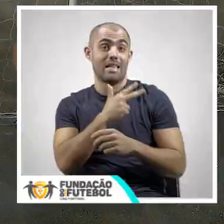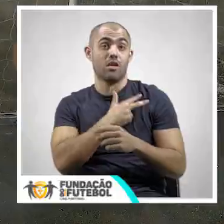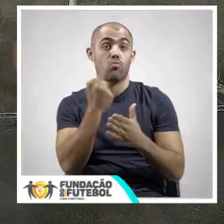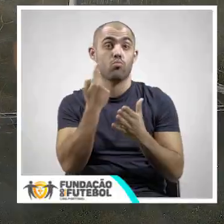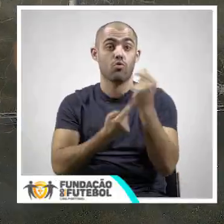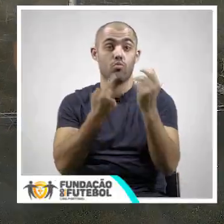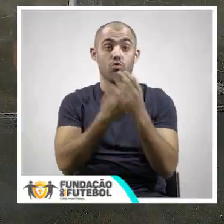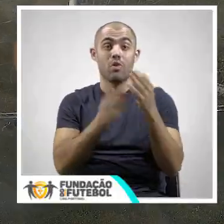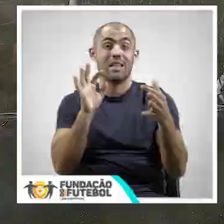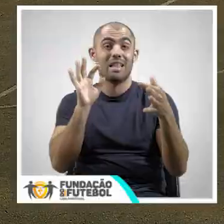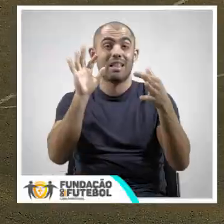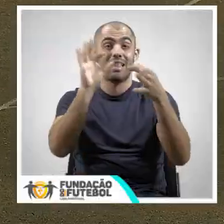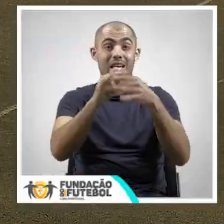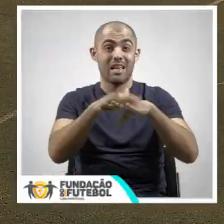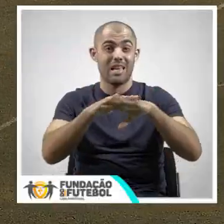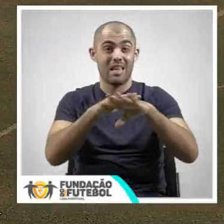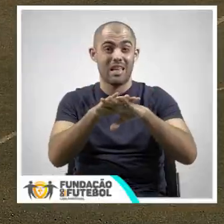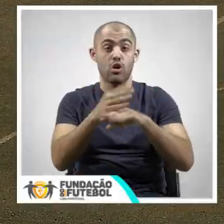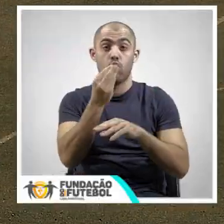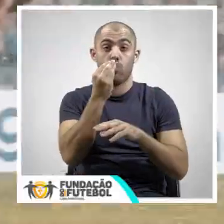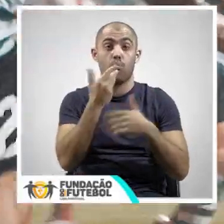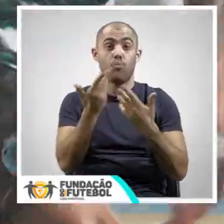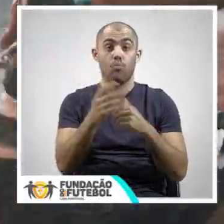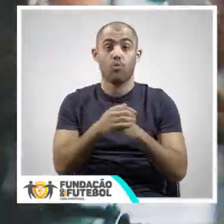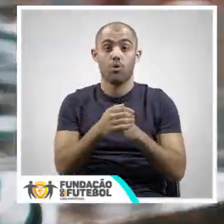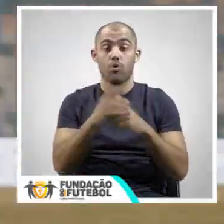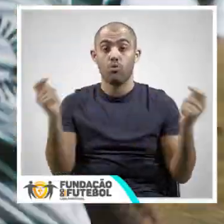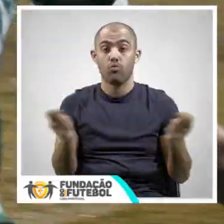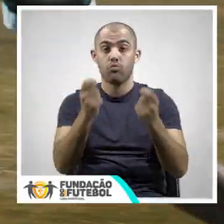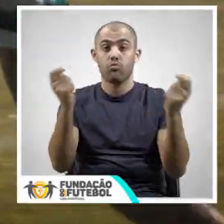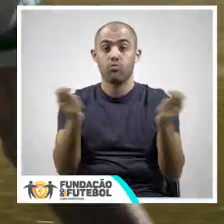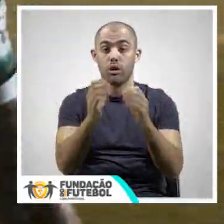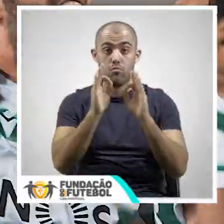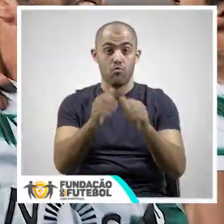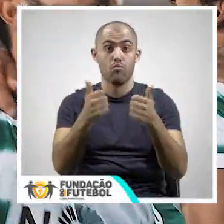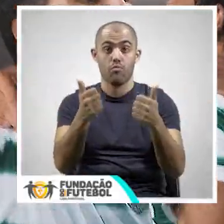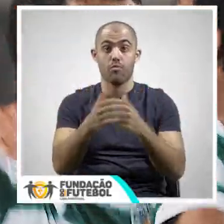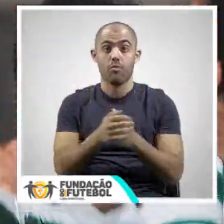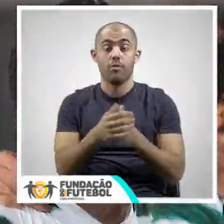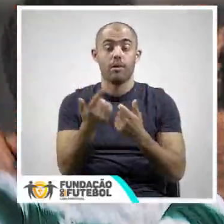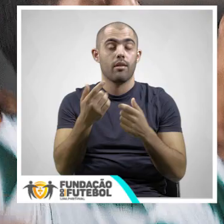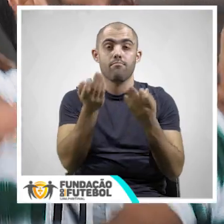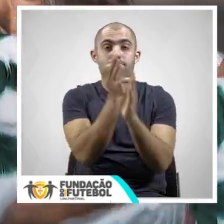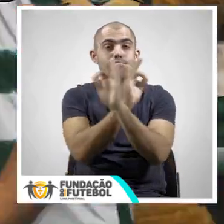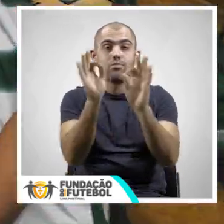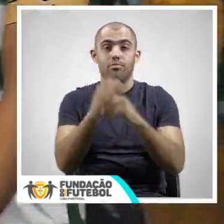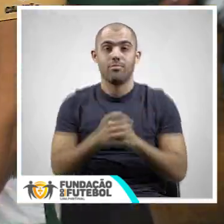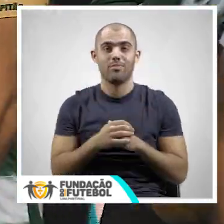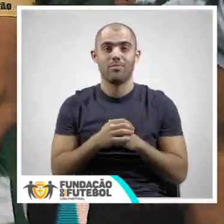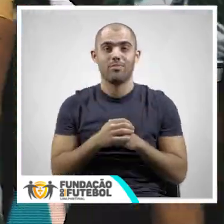conseguido aliar a rede de emergência alimentar com uma campanha que é muito concreta, é extraordinário.